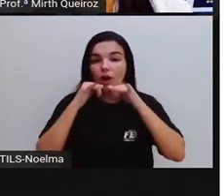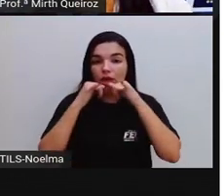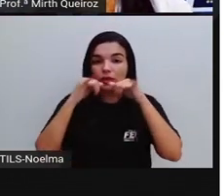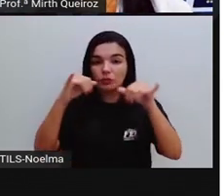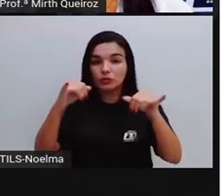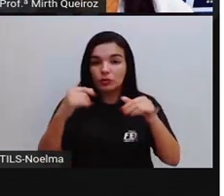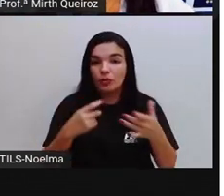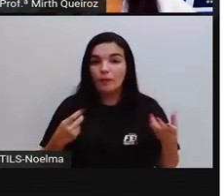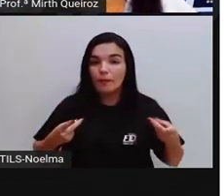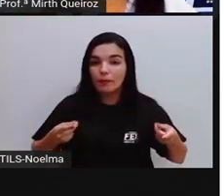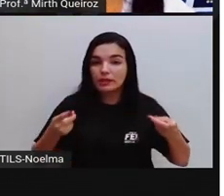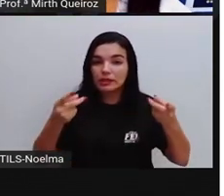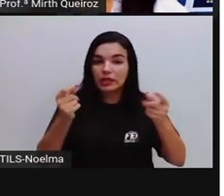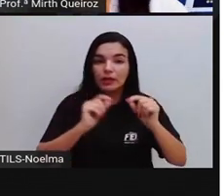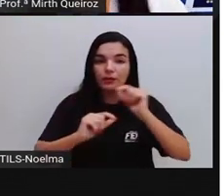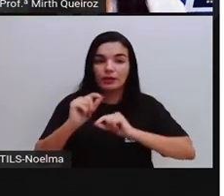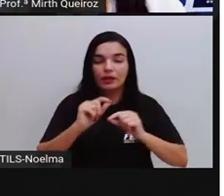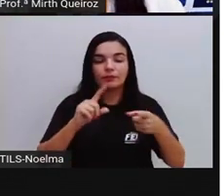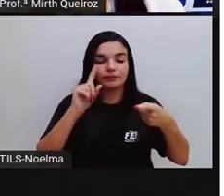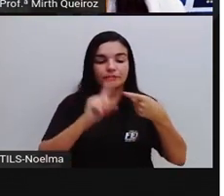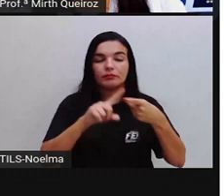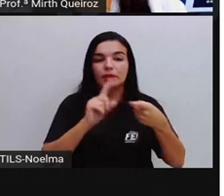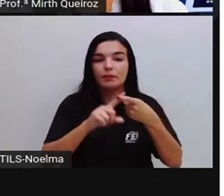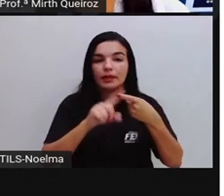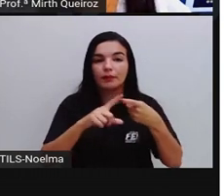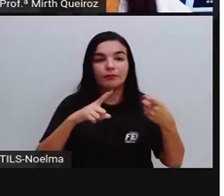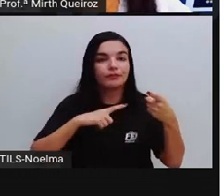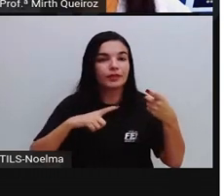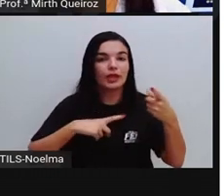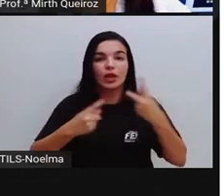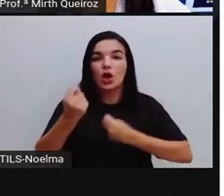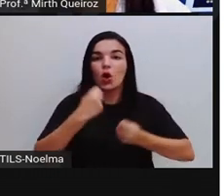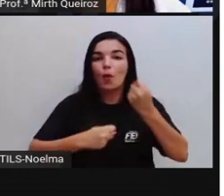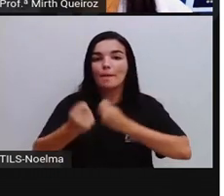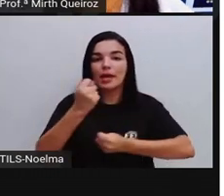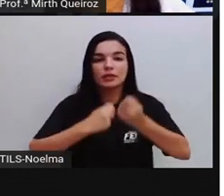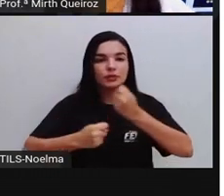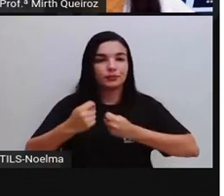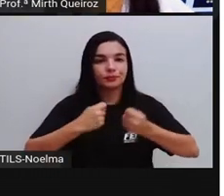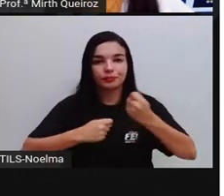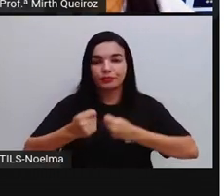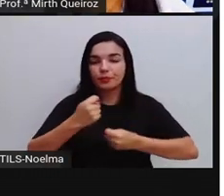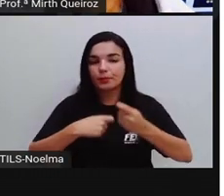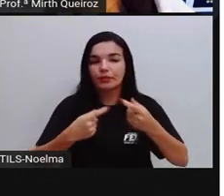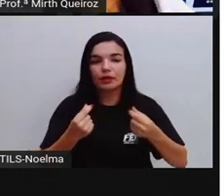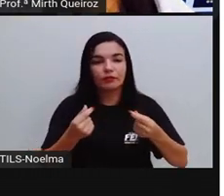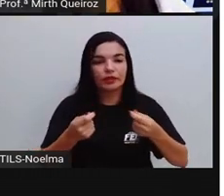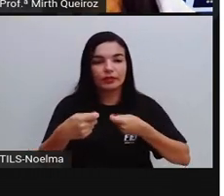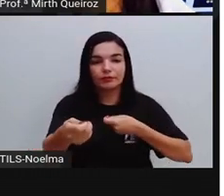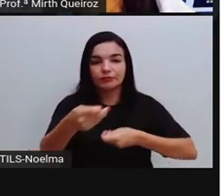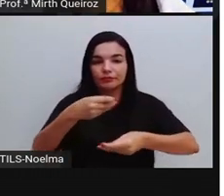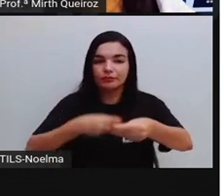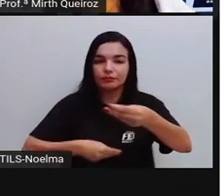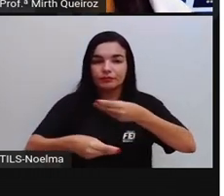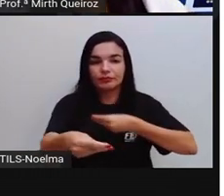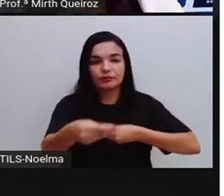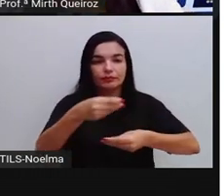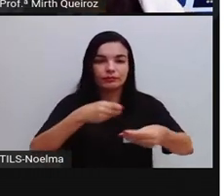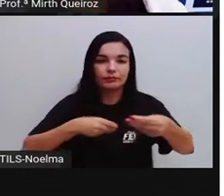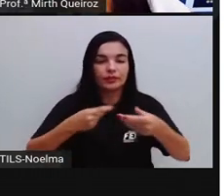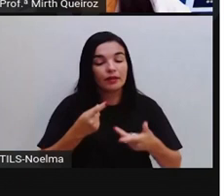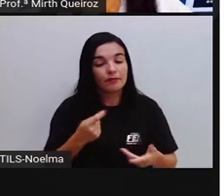caráter comercial, né, que vai estar em vários anúncios aí publicitários. O interesse é o quê?